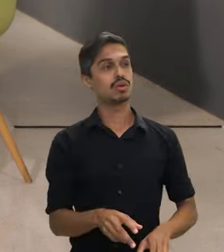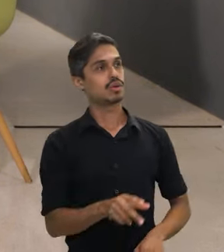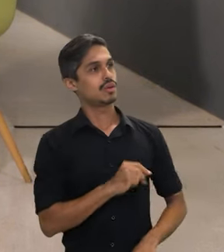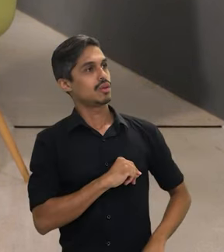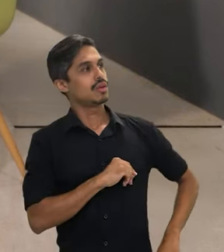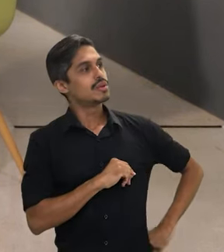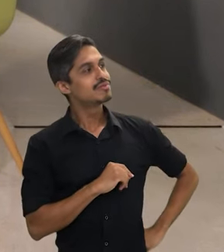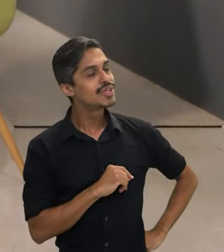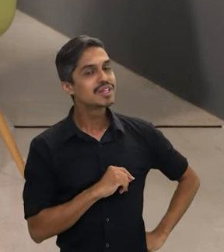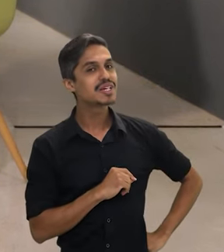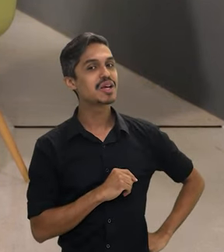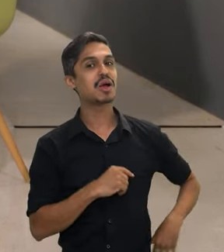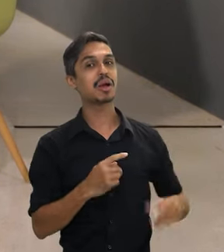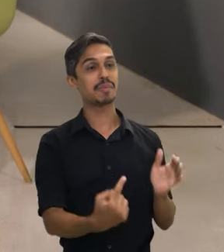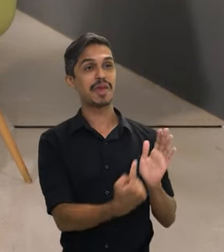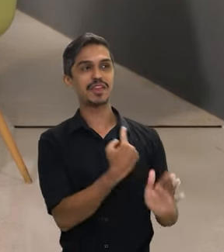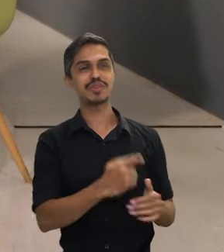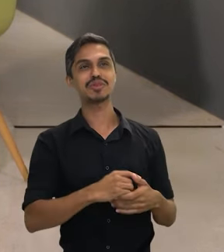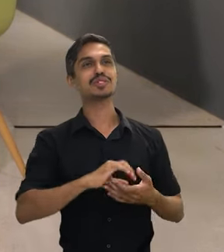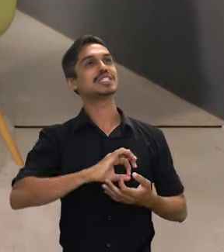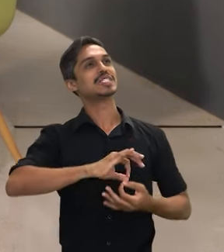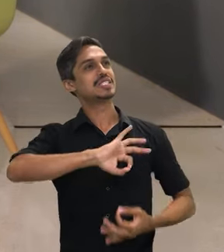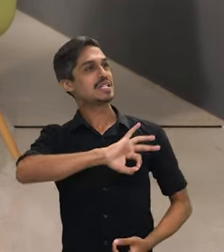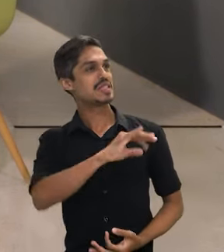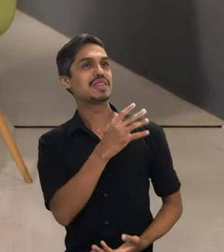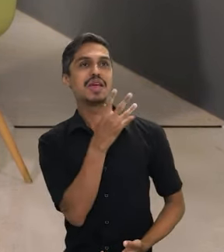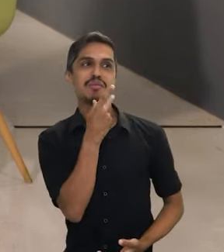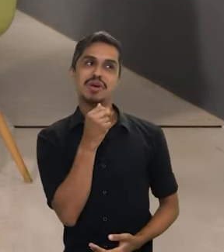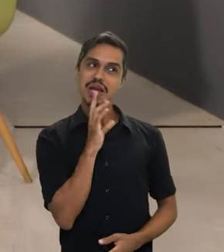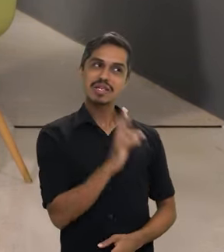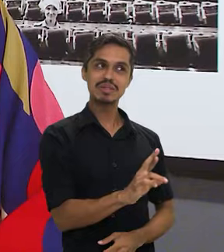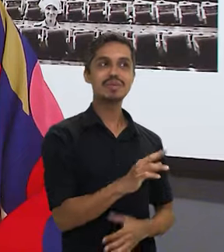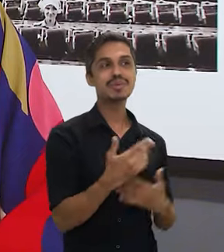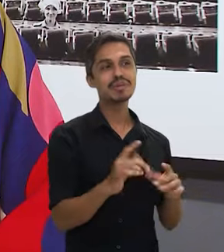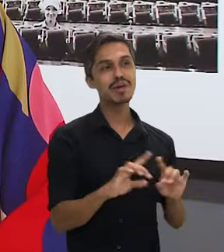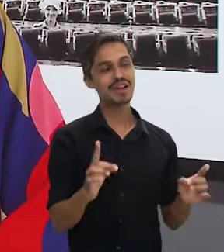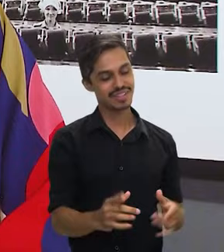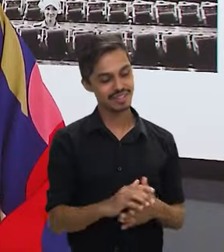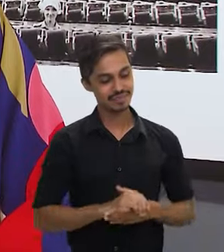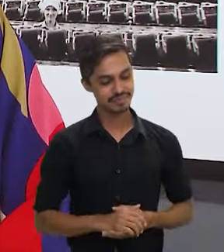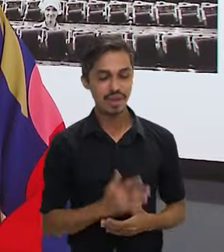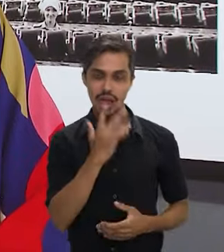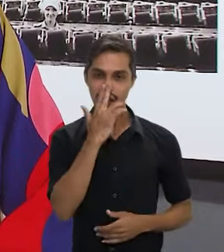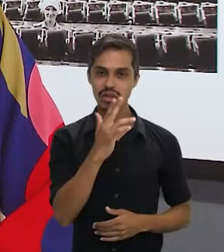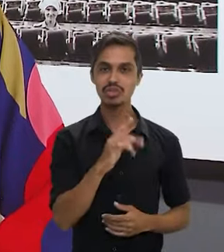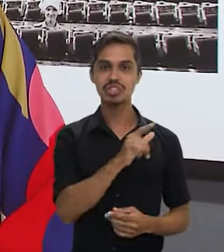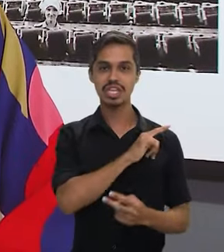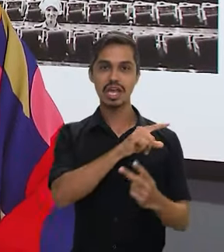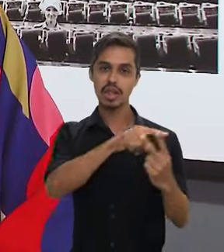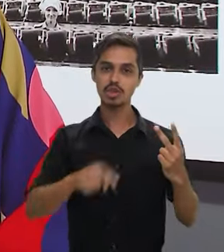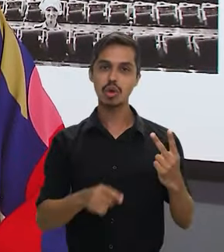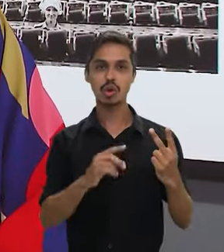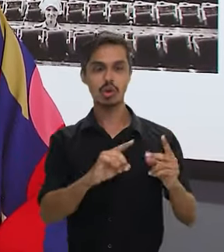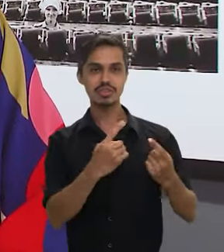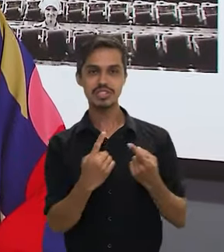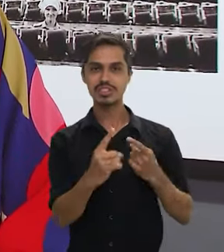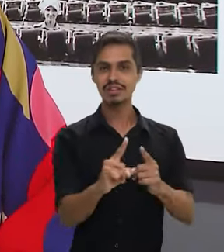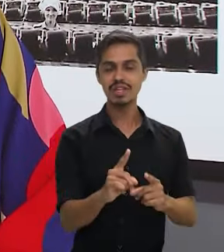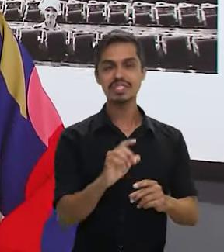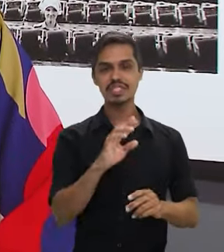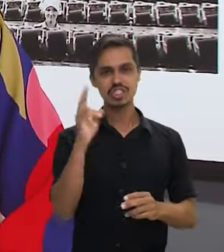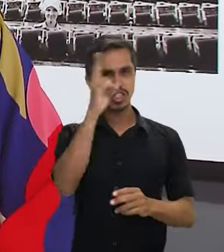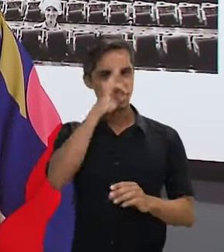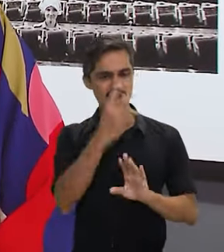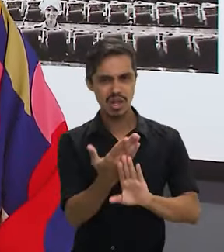Uma pergunta que a gente talvez ficasse um programa quase inteiro, né, para responder, mas acho que tem dois desafios aí que são